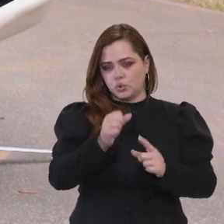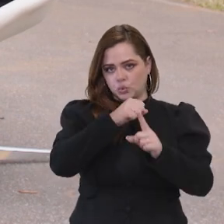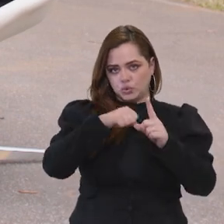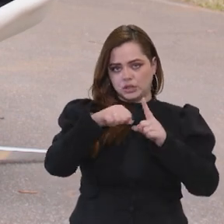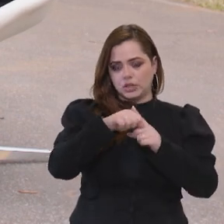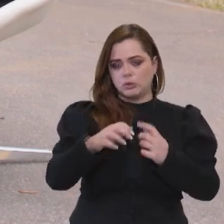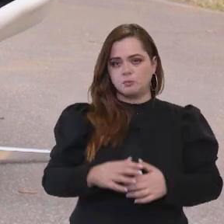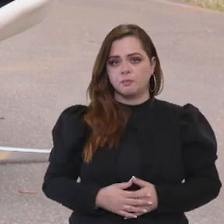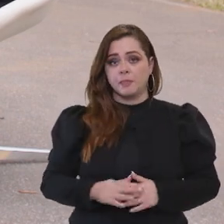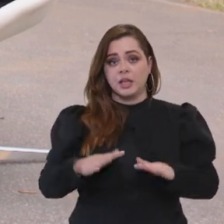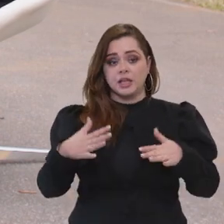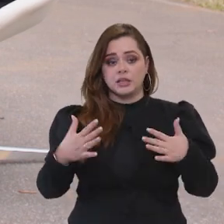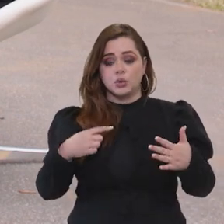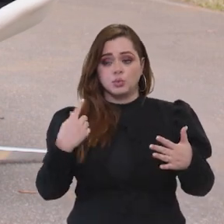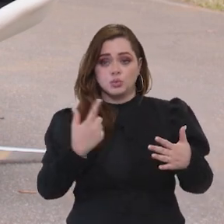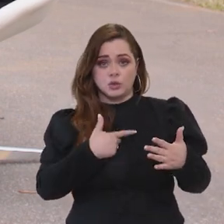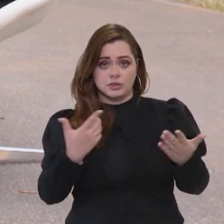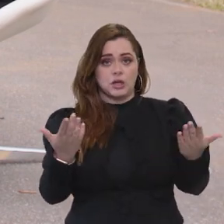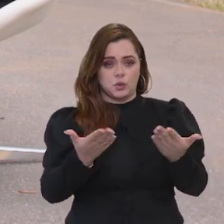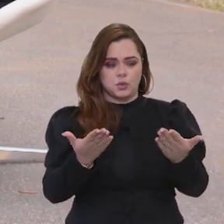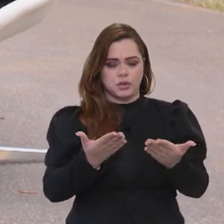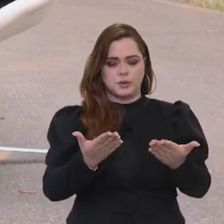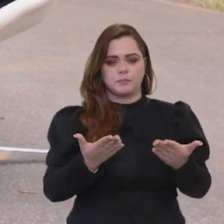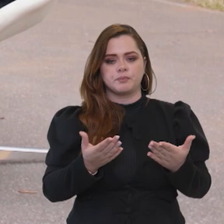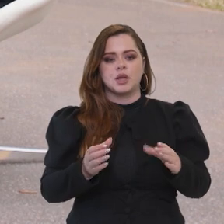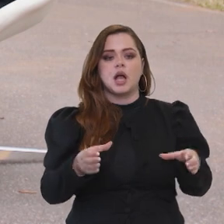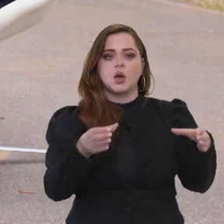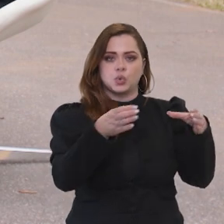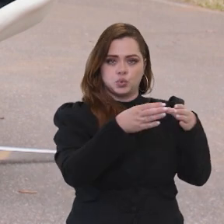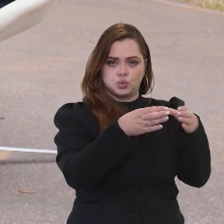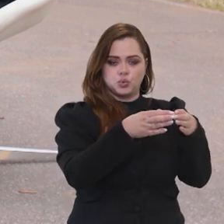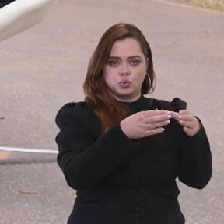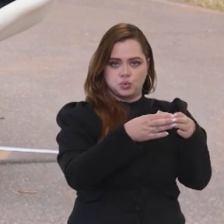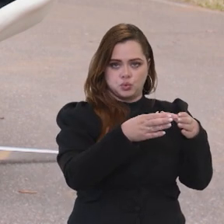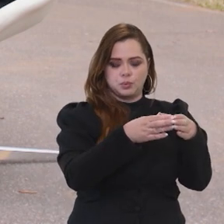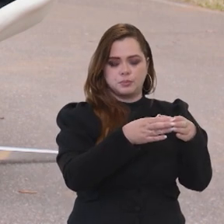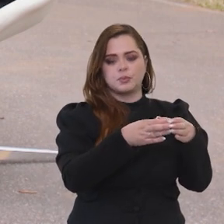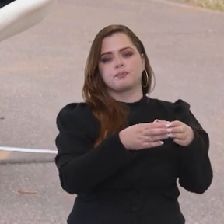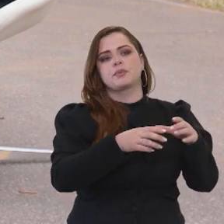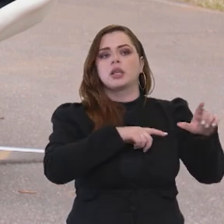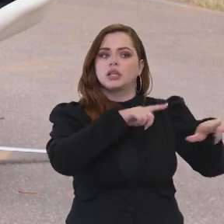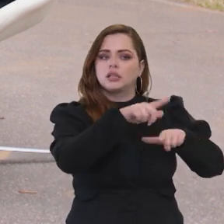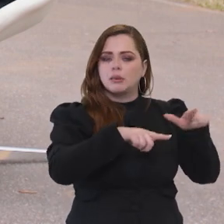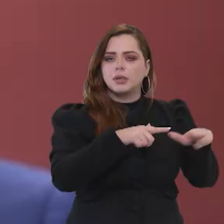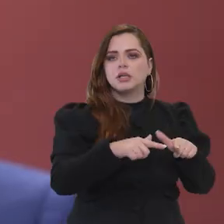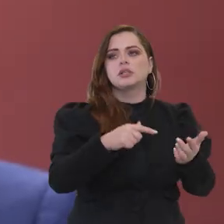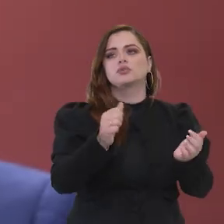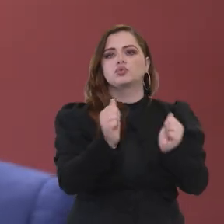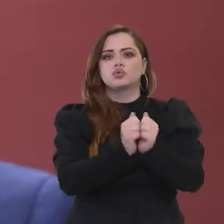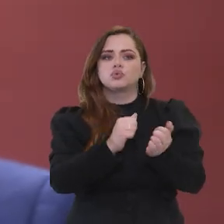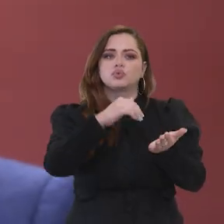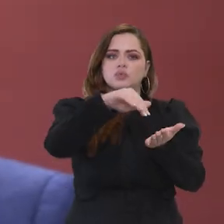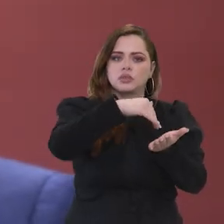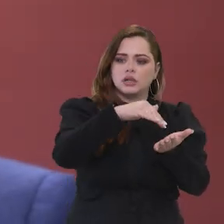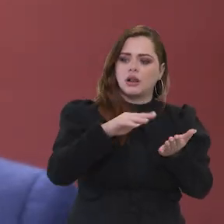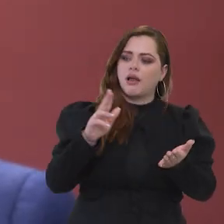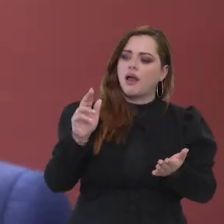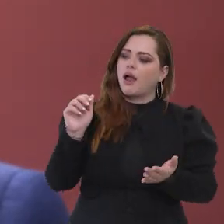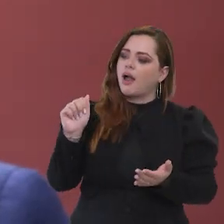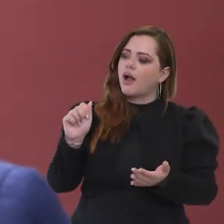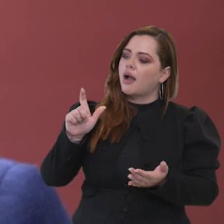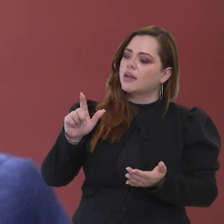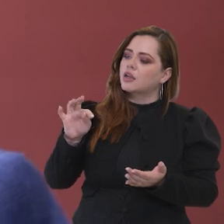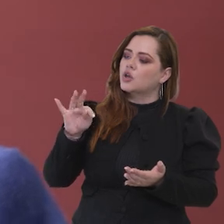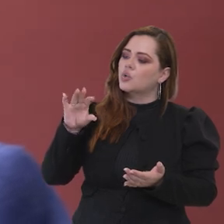expresso que o presidente nos fez. Nós estamos, partir da nossa equipe, lá na Secretaria Nacional de Habitação, a partir do secretário Ailton